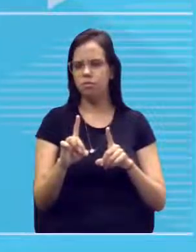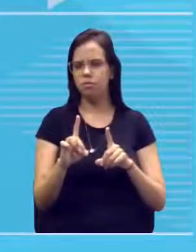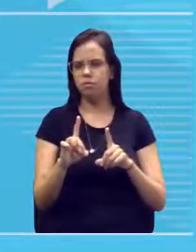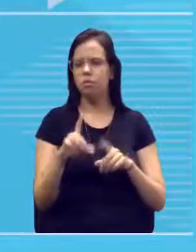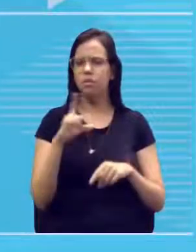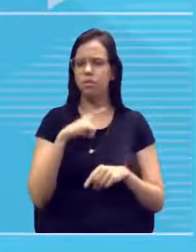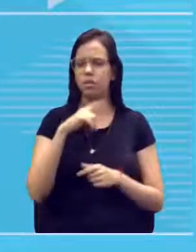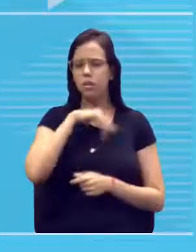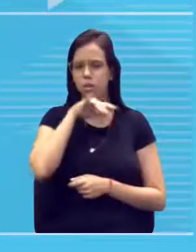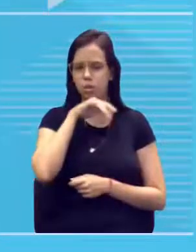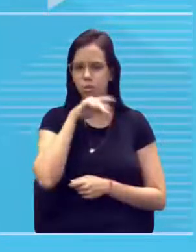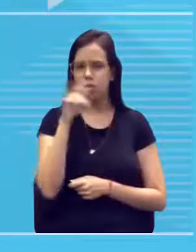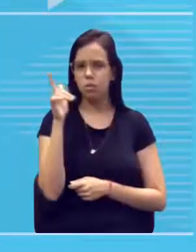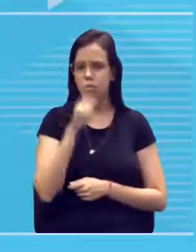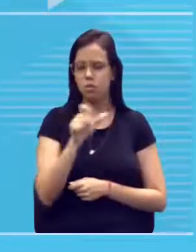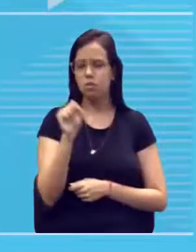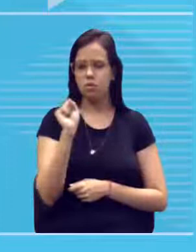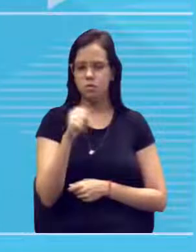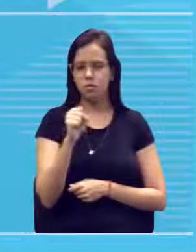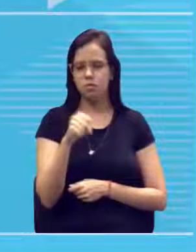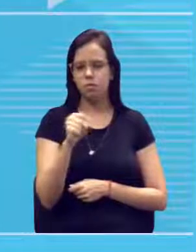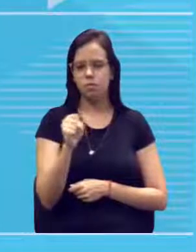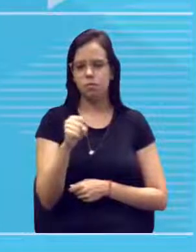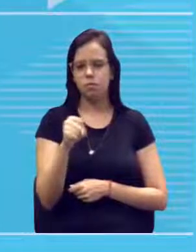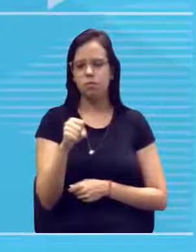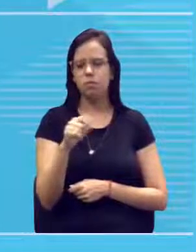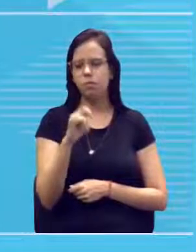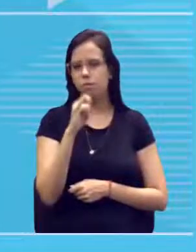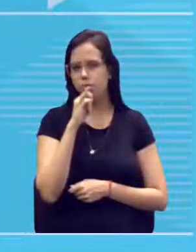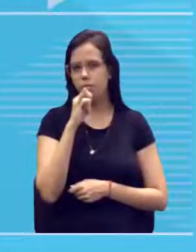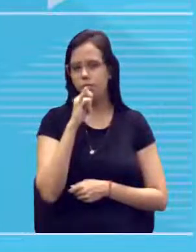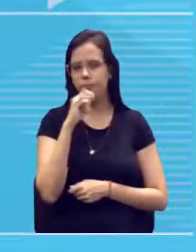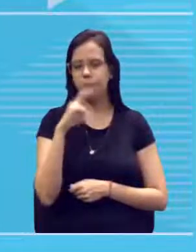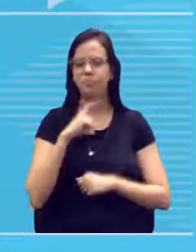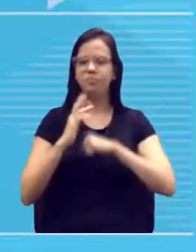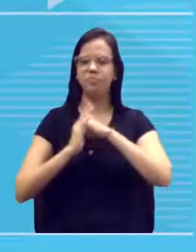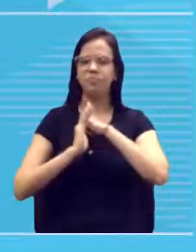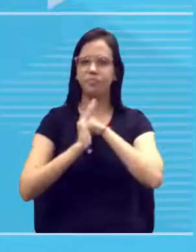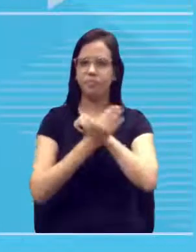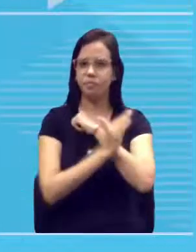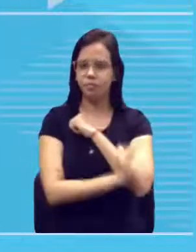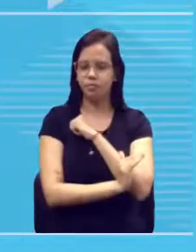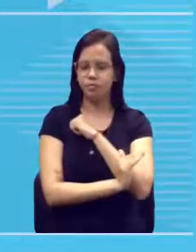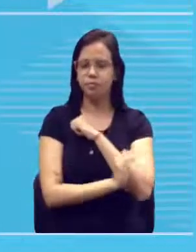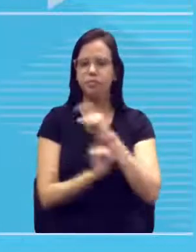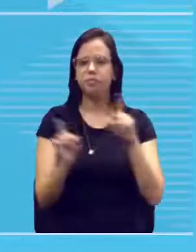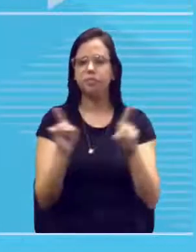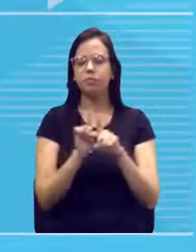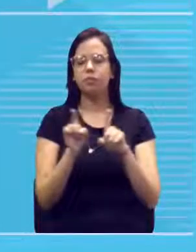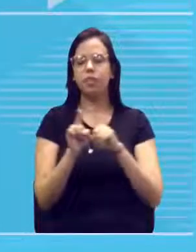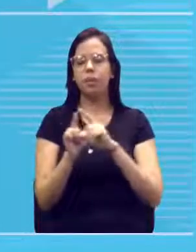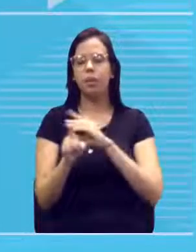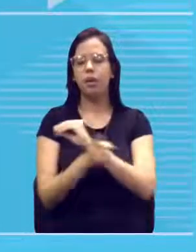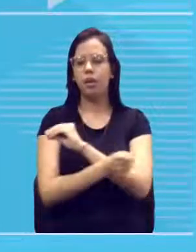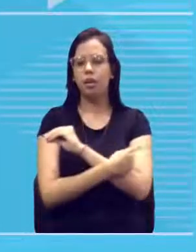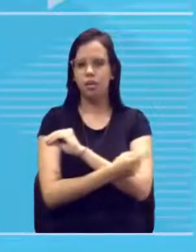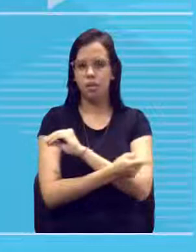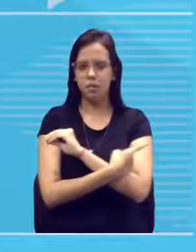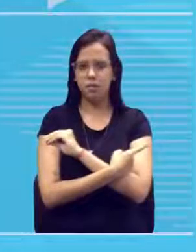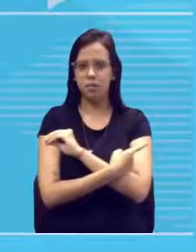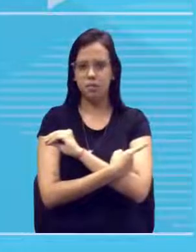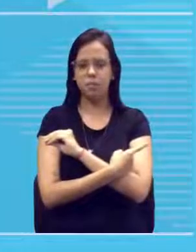assexuada? Sim, tá? Por exemplo, a gente tem alguns tubarões, alguns lagartos,